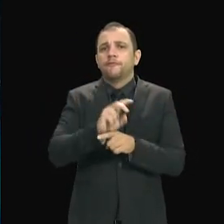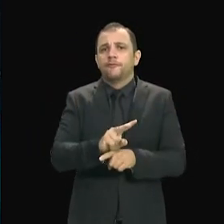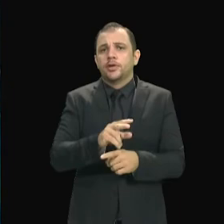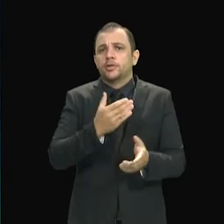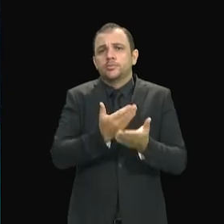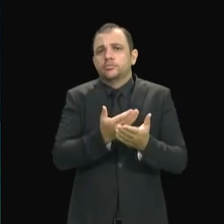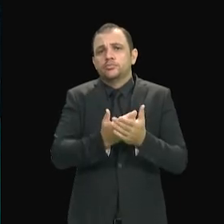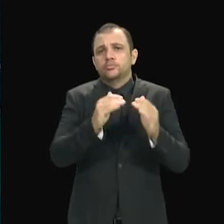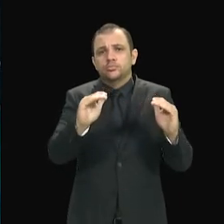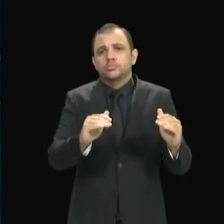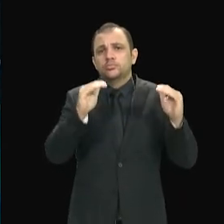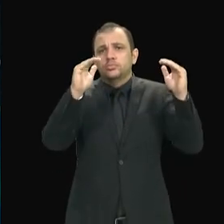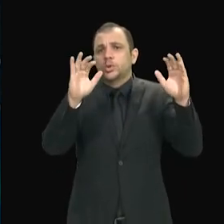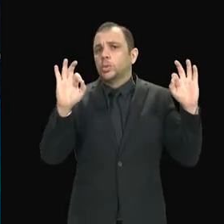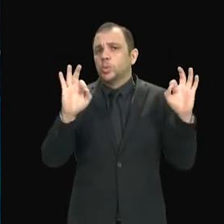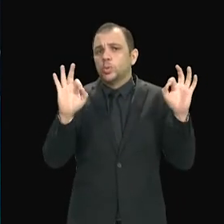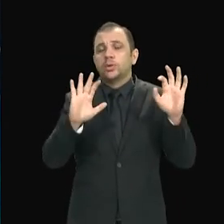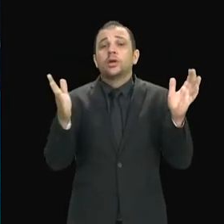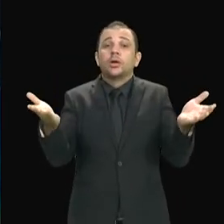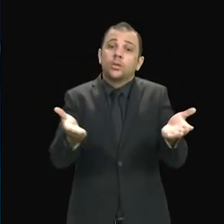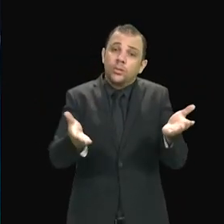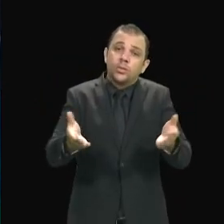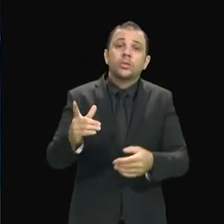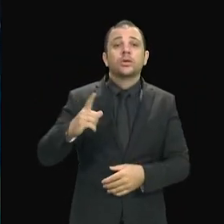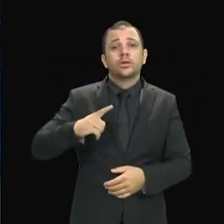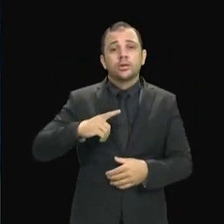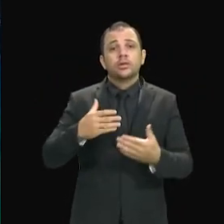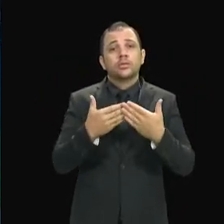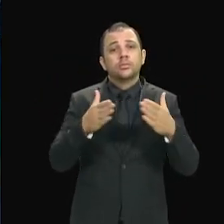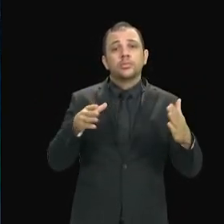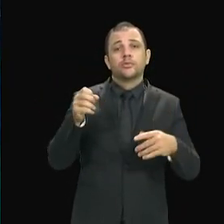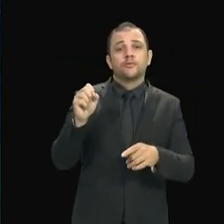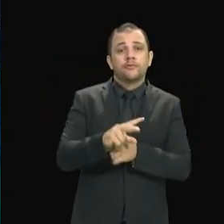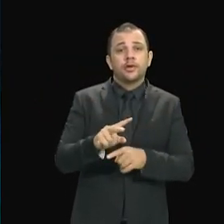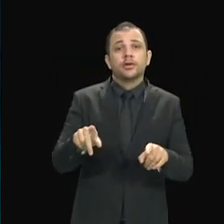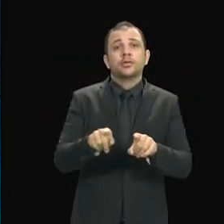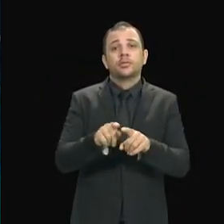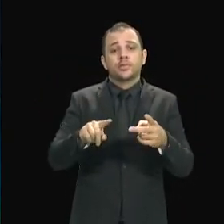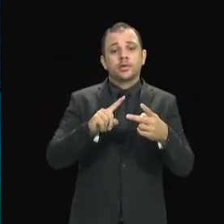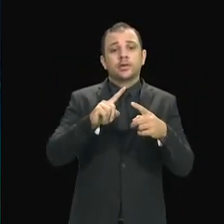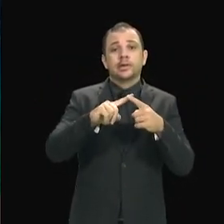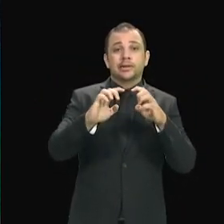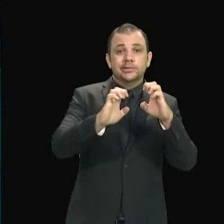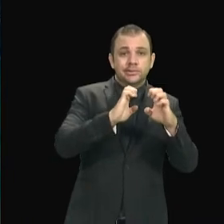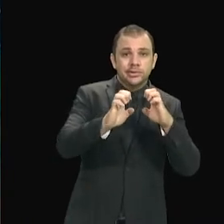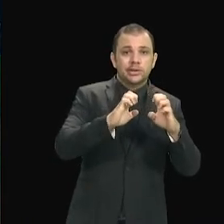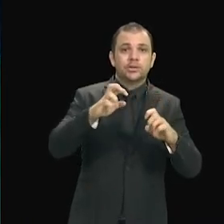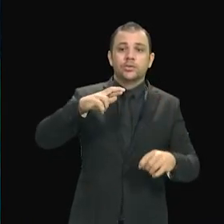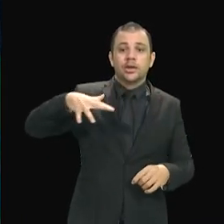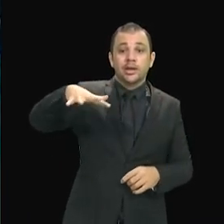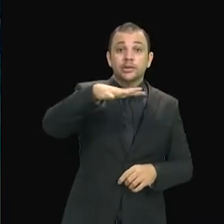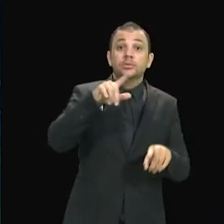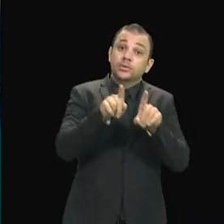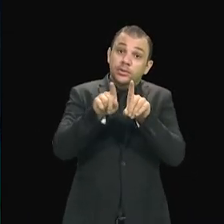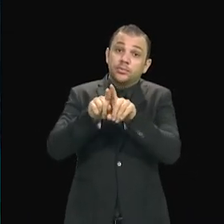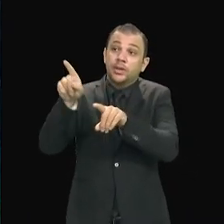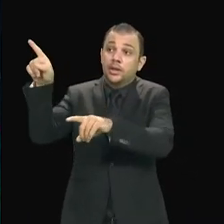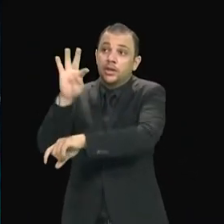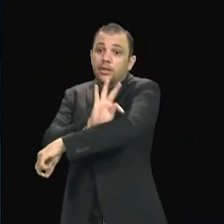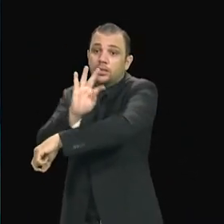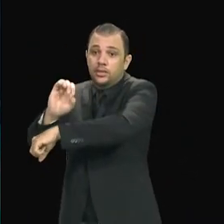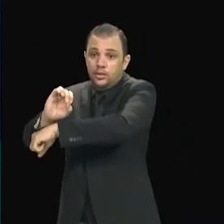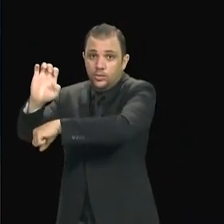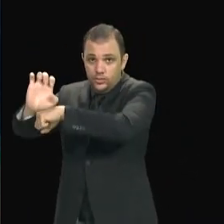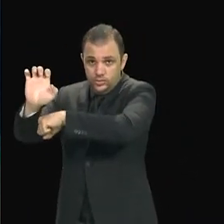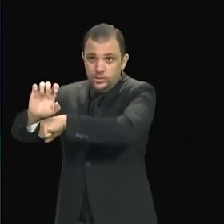Hoje, atende Estreito, atende aquela região vizinha e atende, inclusive, o Estado do Acantins. A Uema Assumou abriu as portas.